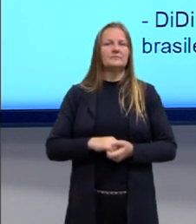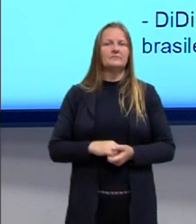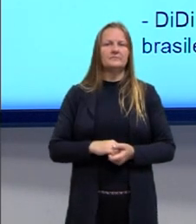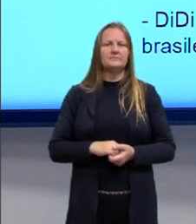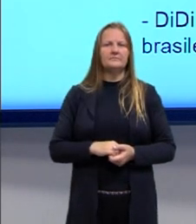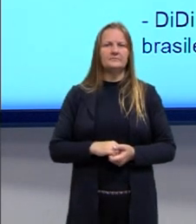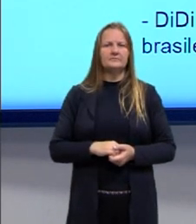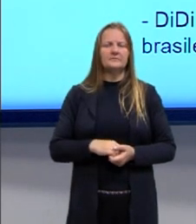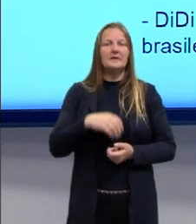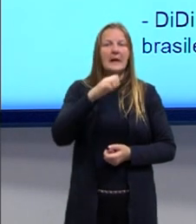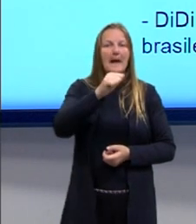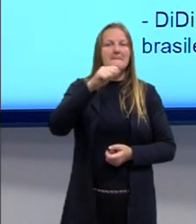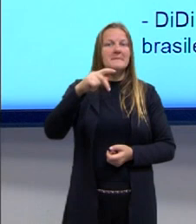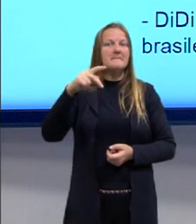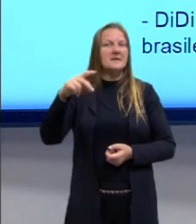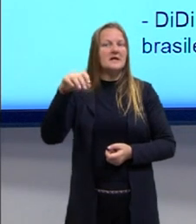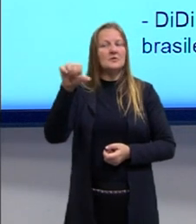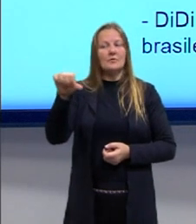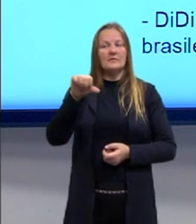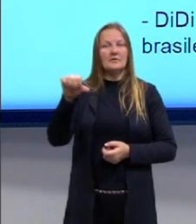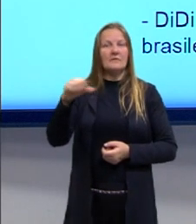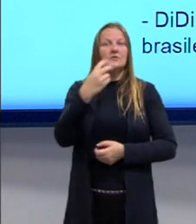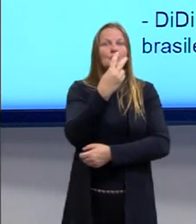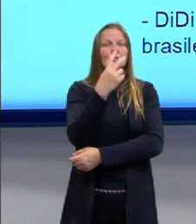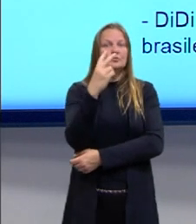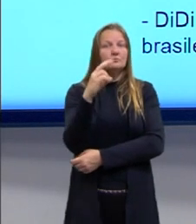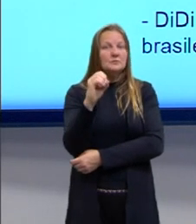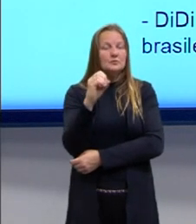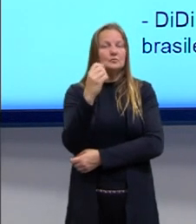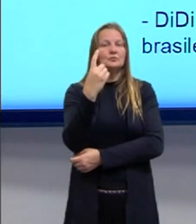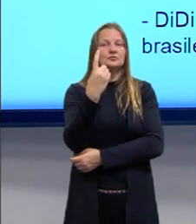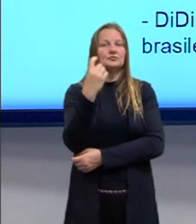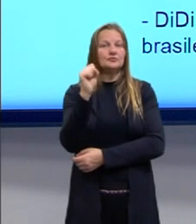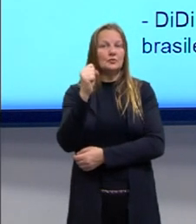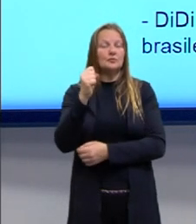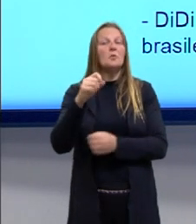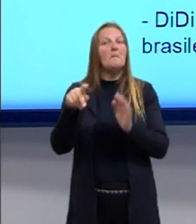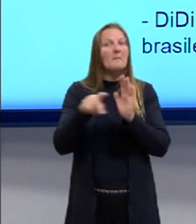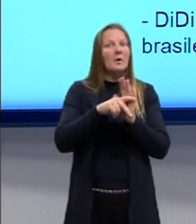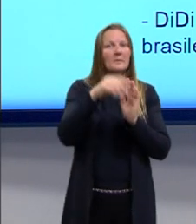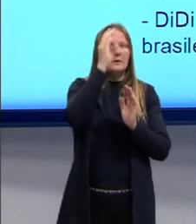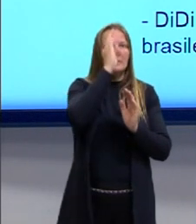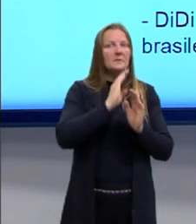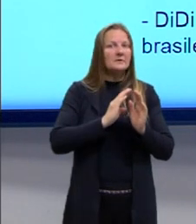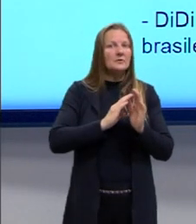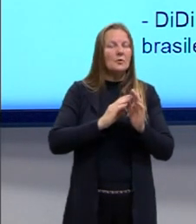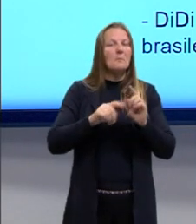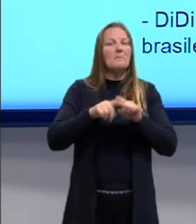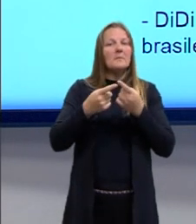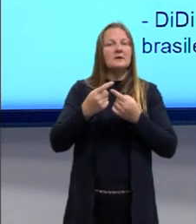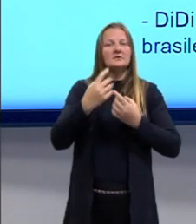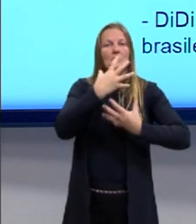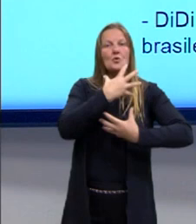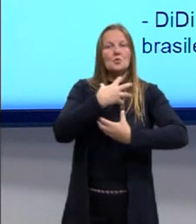de aplicativo, em 2018, ela é uma empresa brasileira. E ela foi adquirida, absorvida, por essa Didi, que é uma